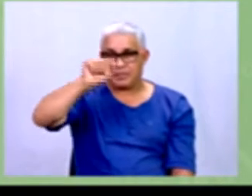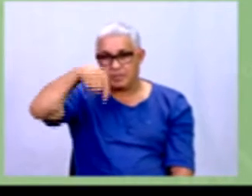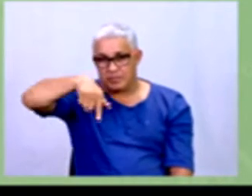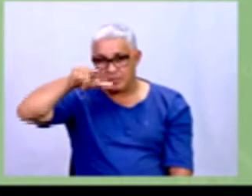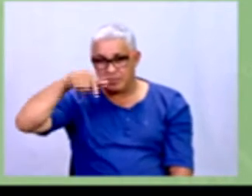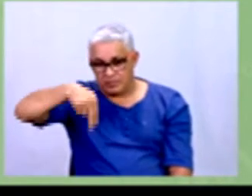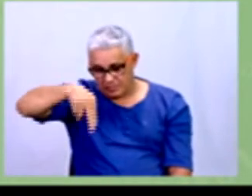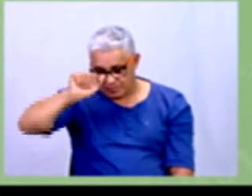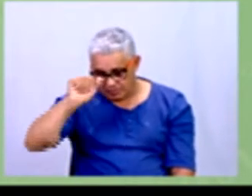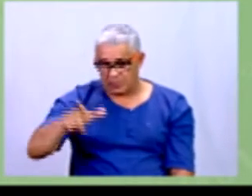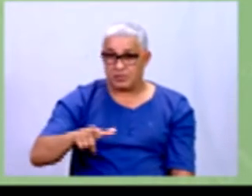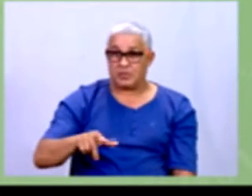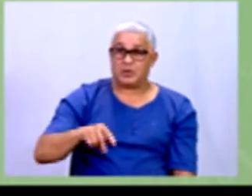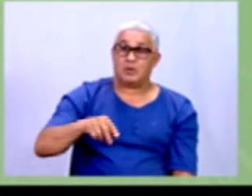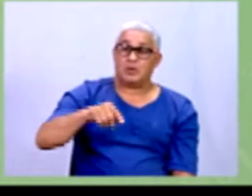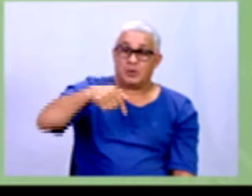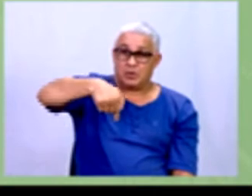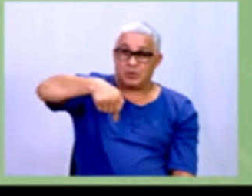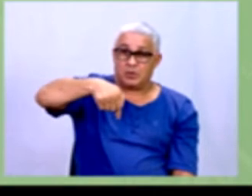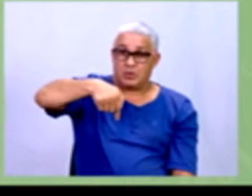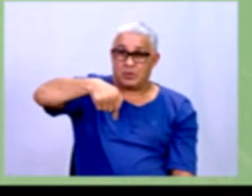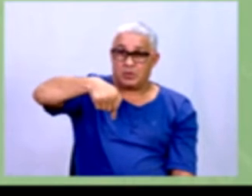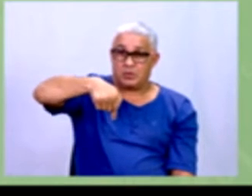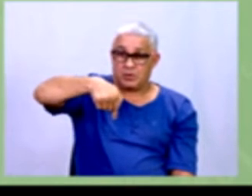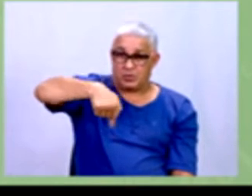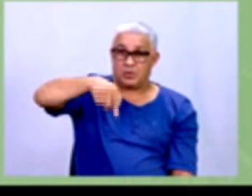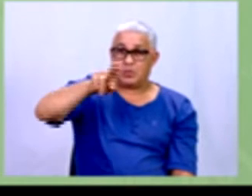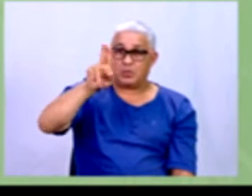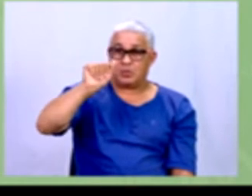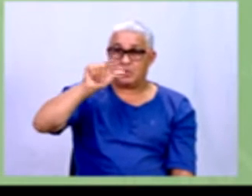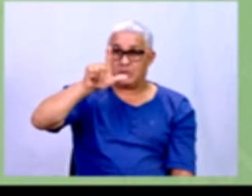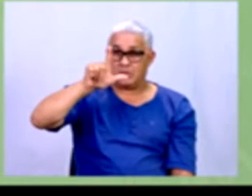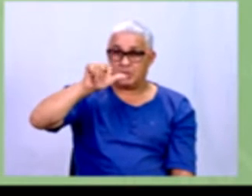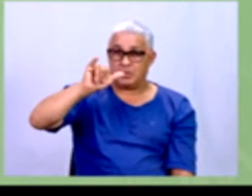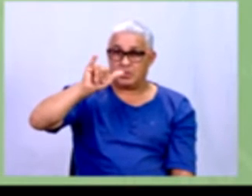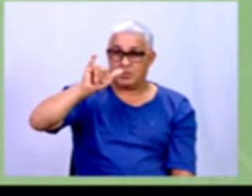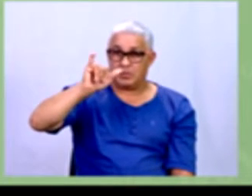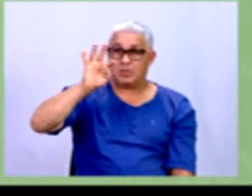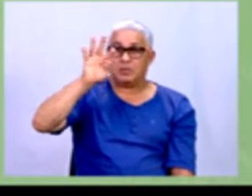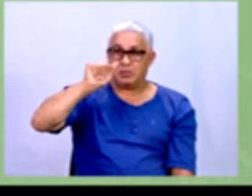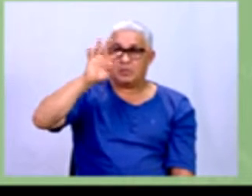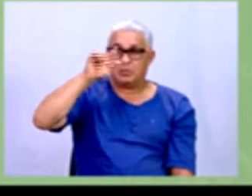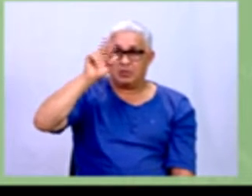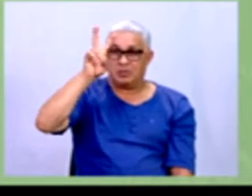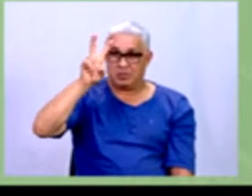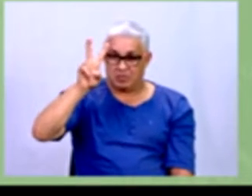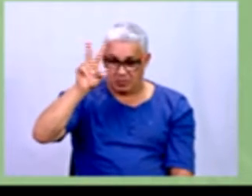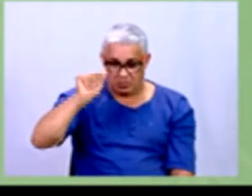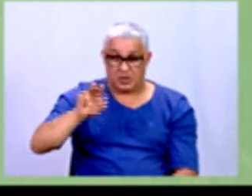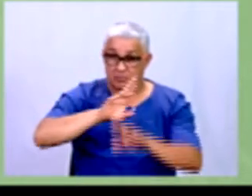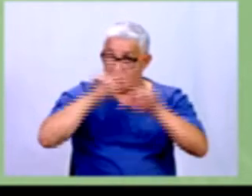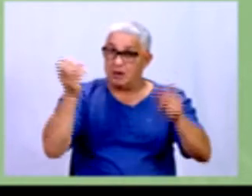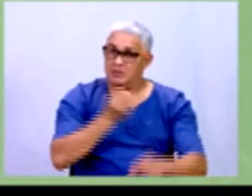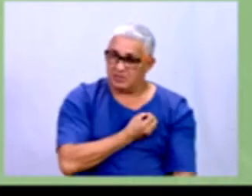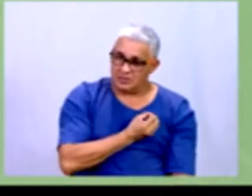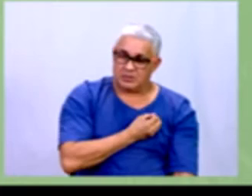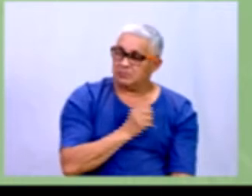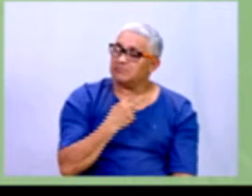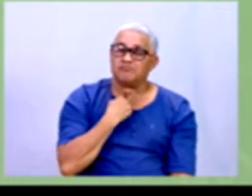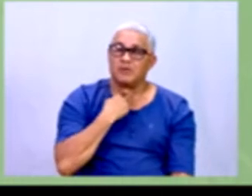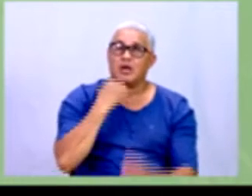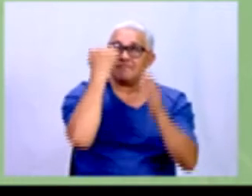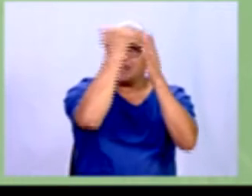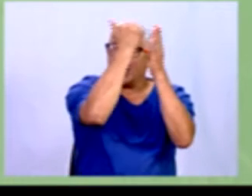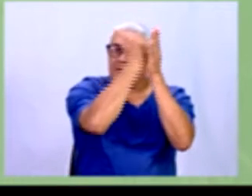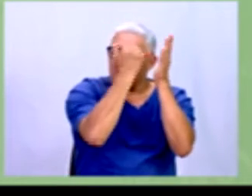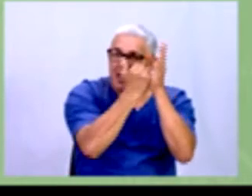Qualitativa não é número, tá? Não é... É ela nominal. Então, ela não pode estabelecer uma ordem, tá?